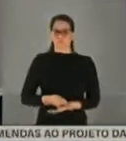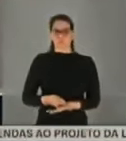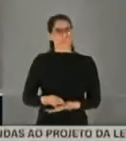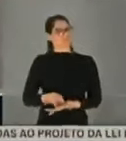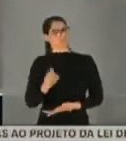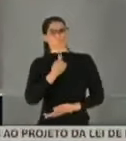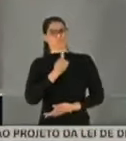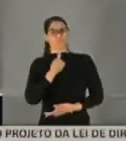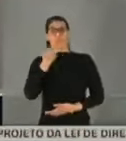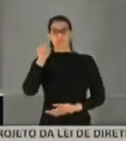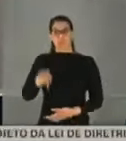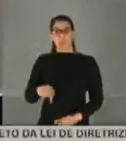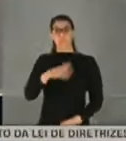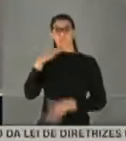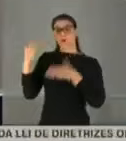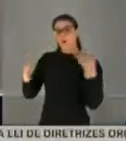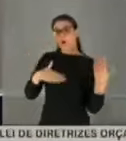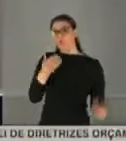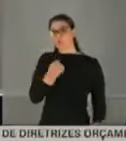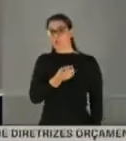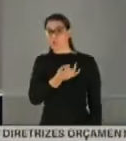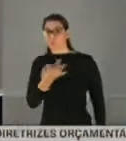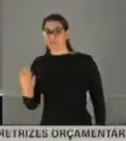É omissão.